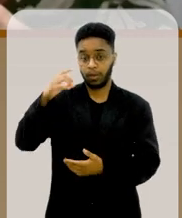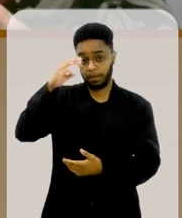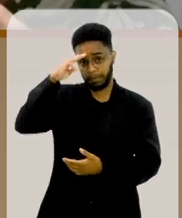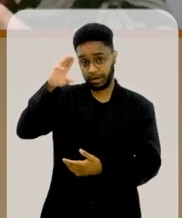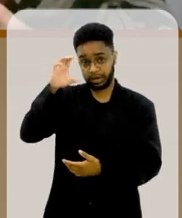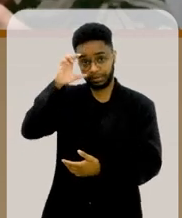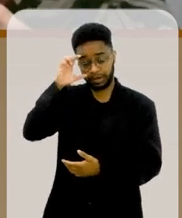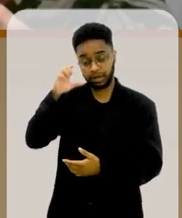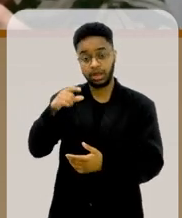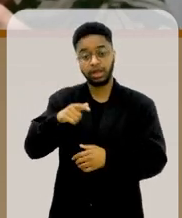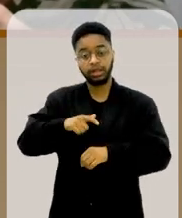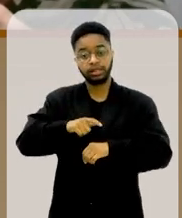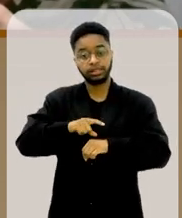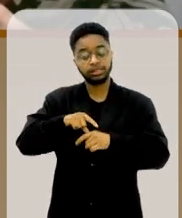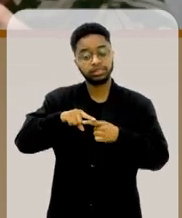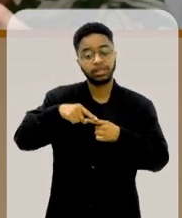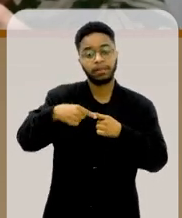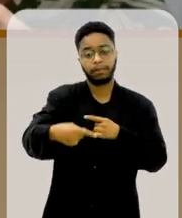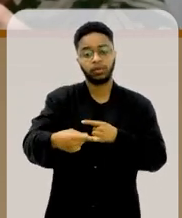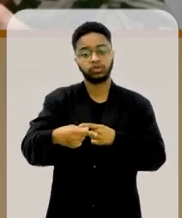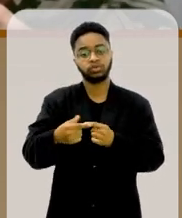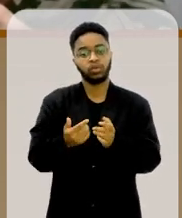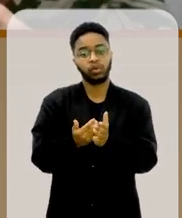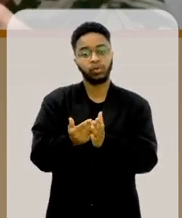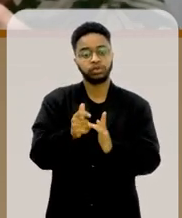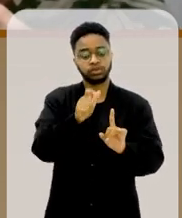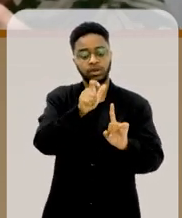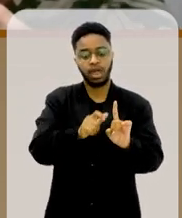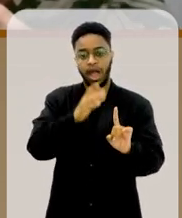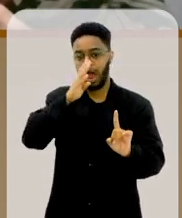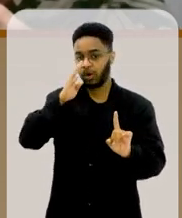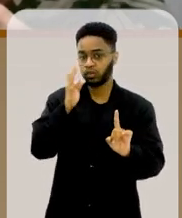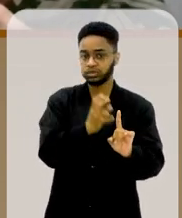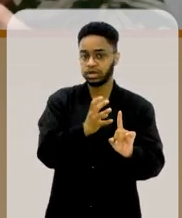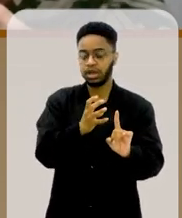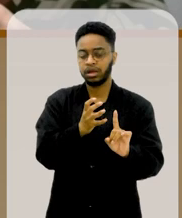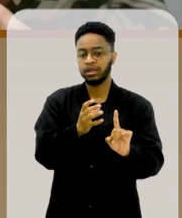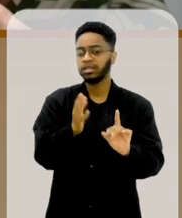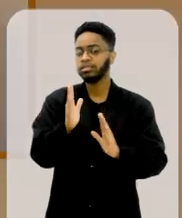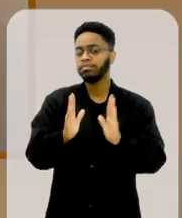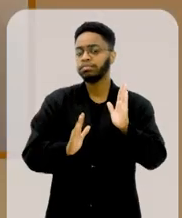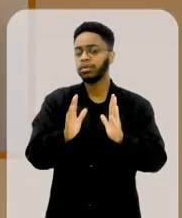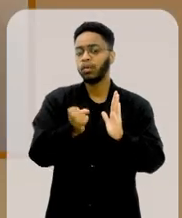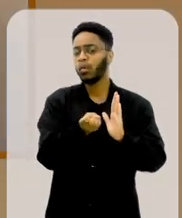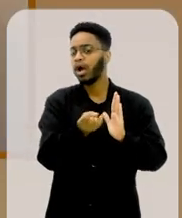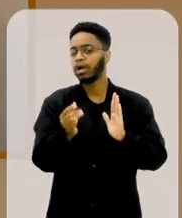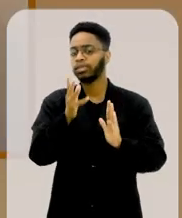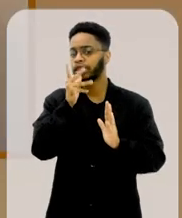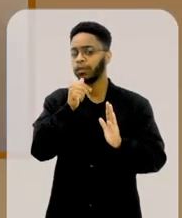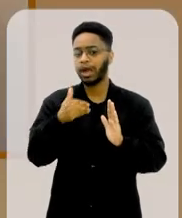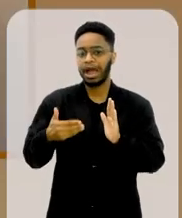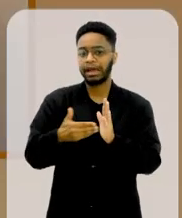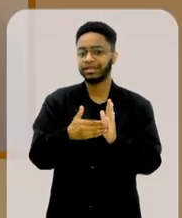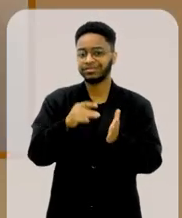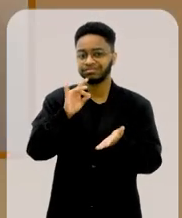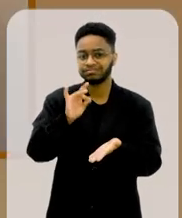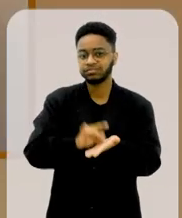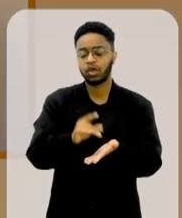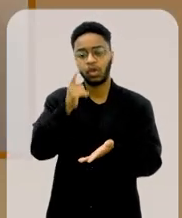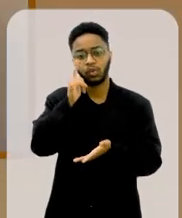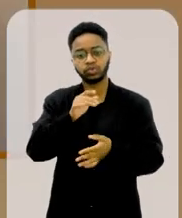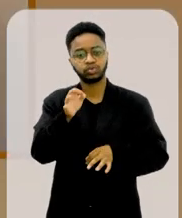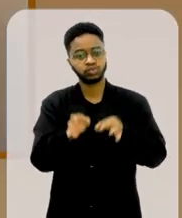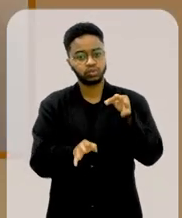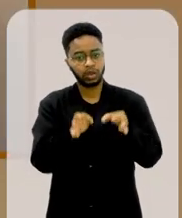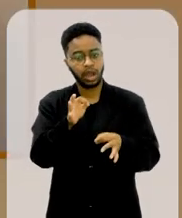a partir do momento que ele passou a ser acusado, quanto tempo levou até que ele fosse, de